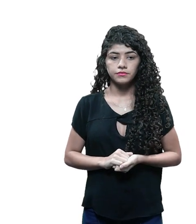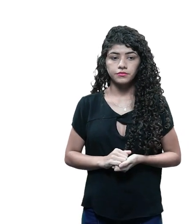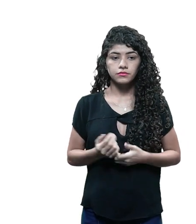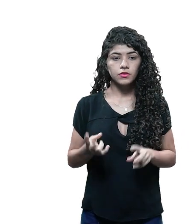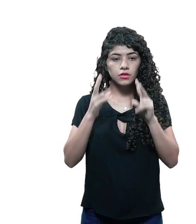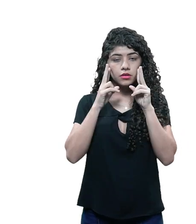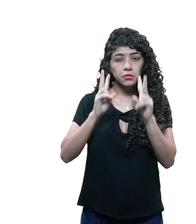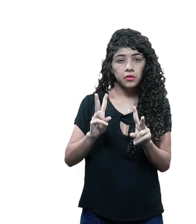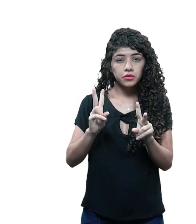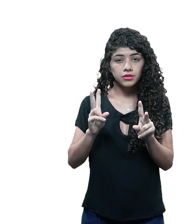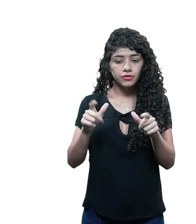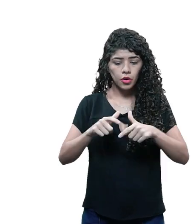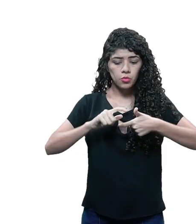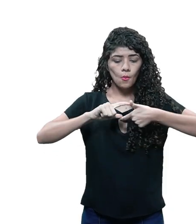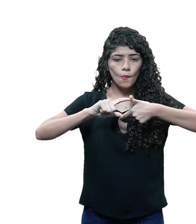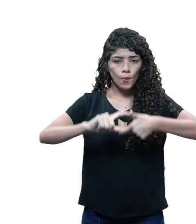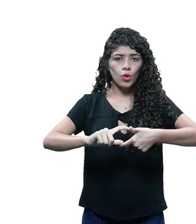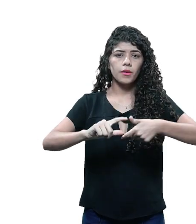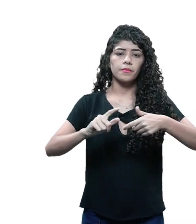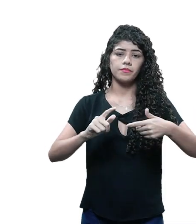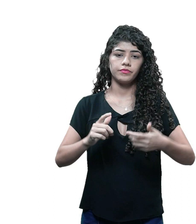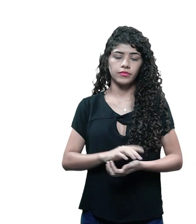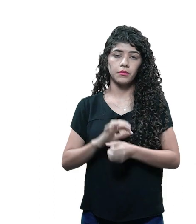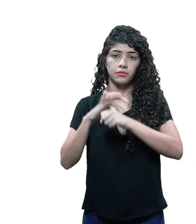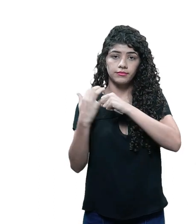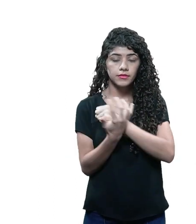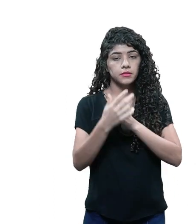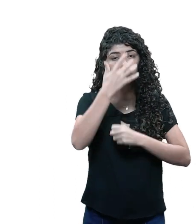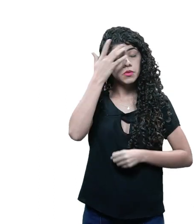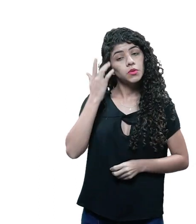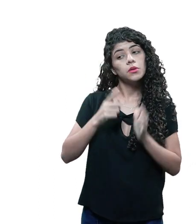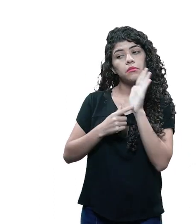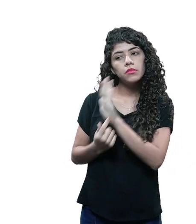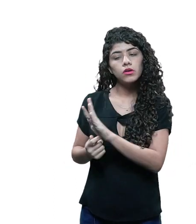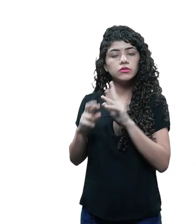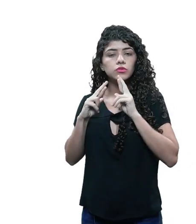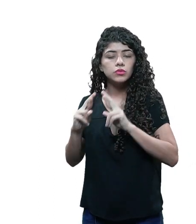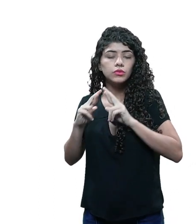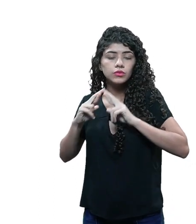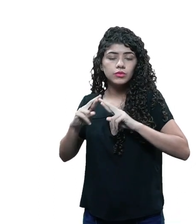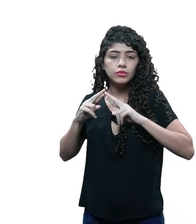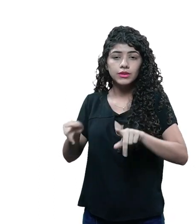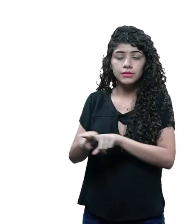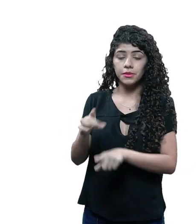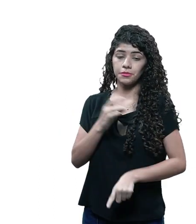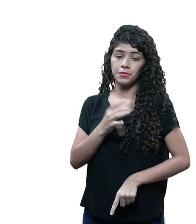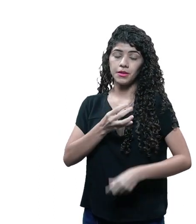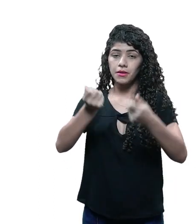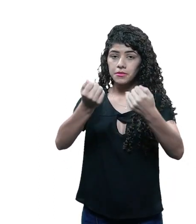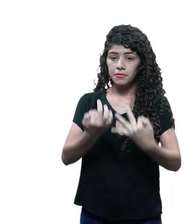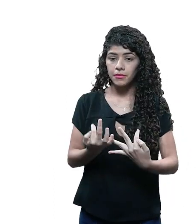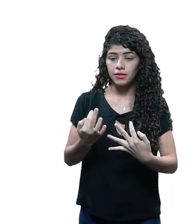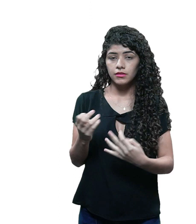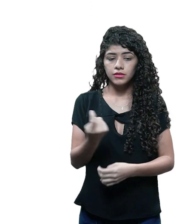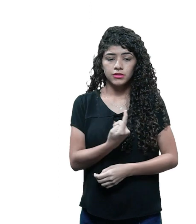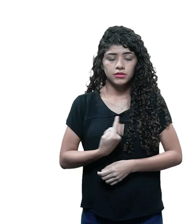do confinamento na pandemia. A personagem representa seus medos e esperanças enquanto fala da solidão